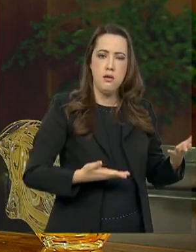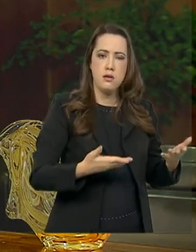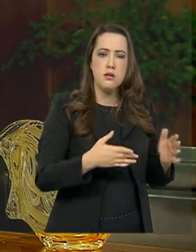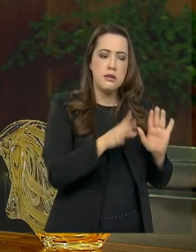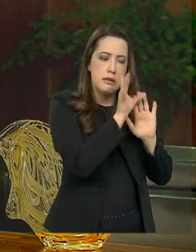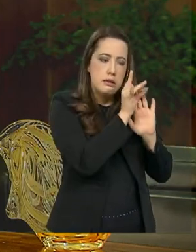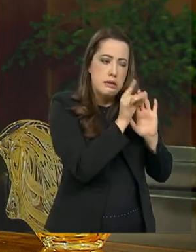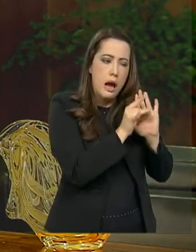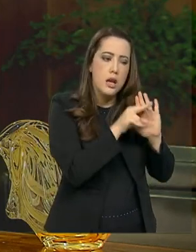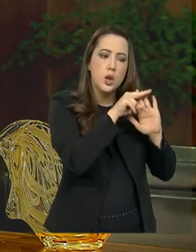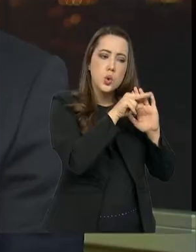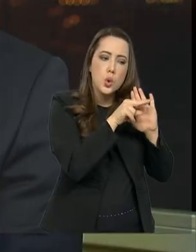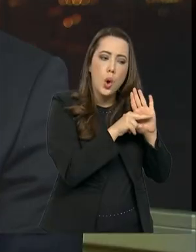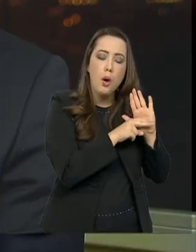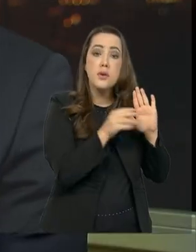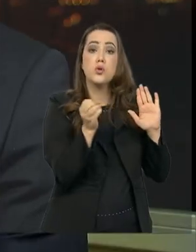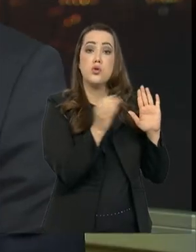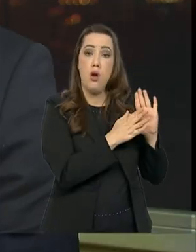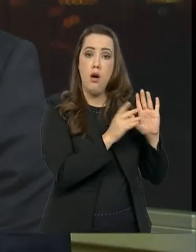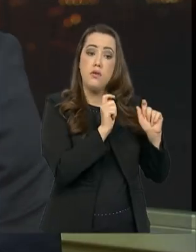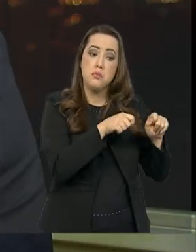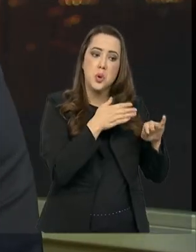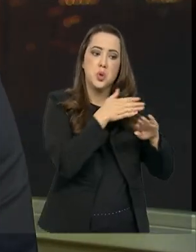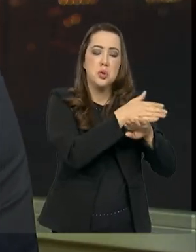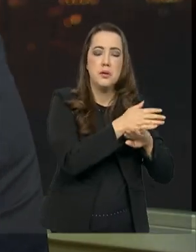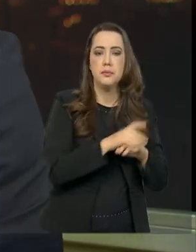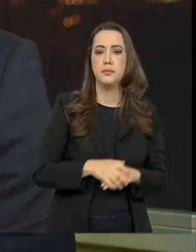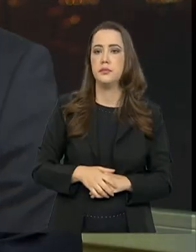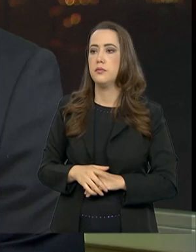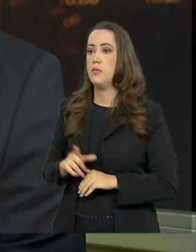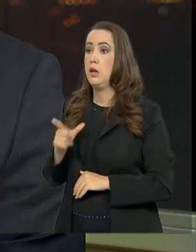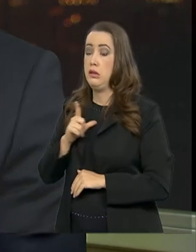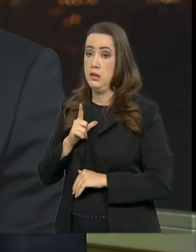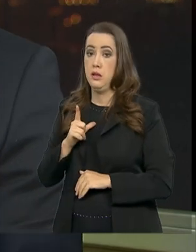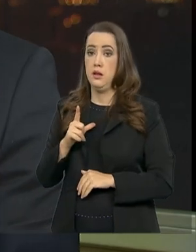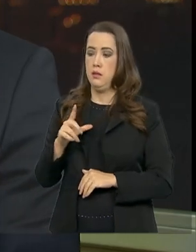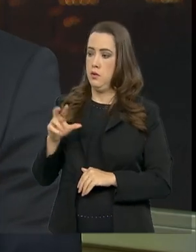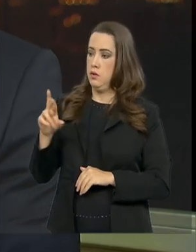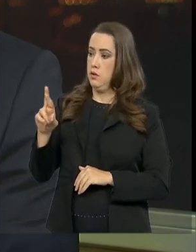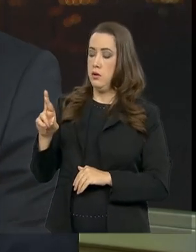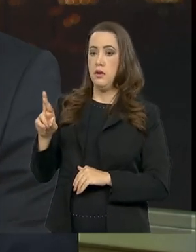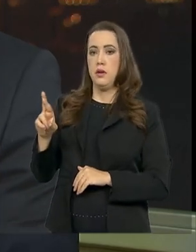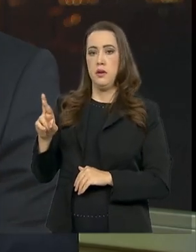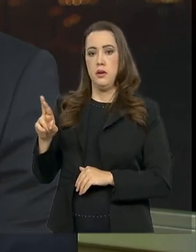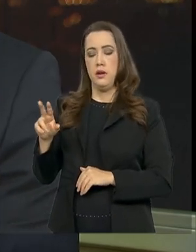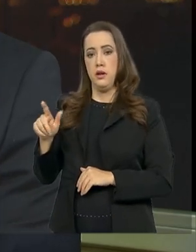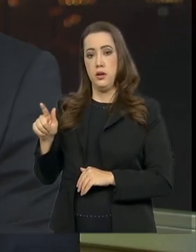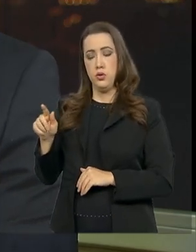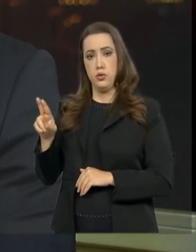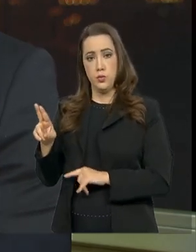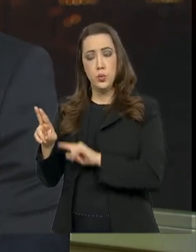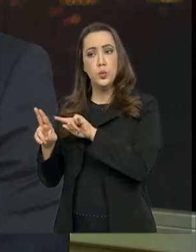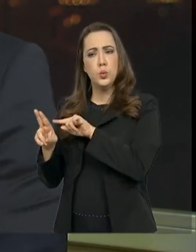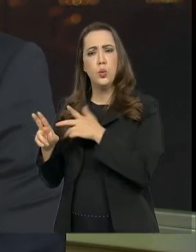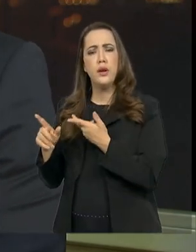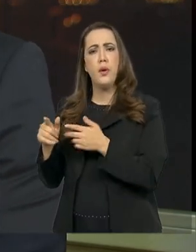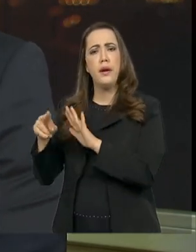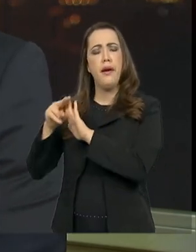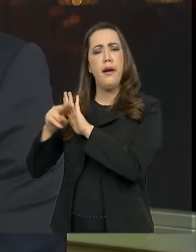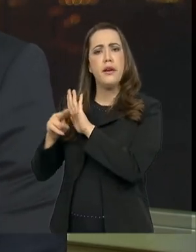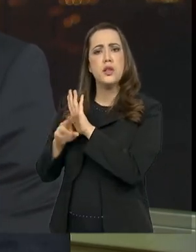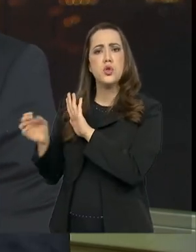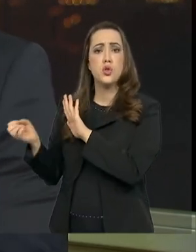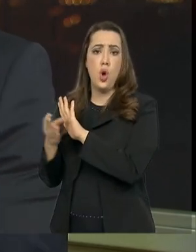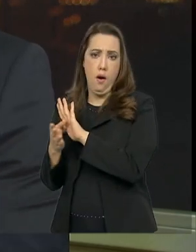proposta macro que nós fizemos ali. Nós temos um regime jurídico único do serviço público no Brasil e, pela proposta, cinco novos